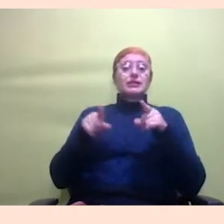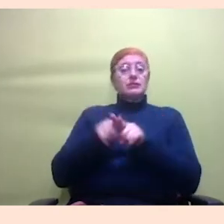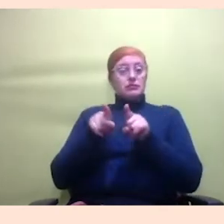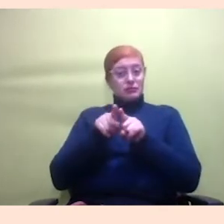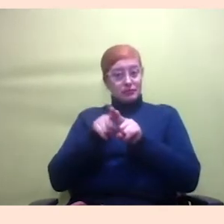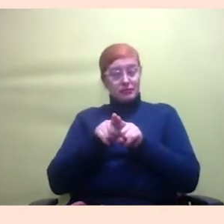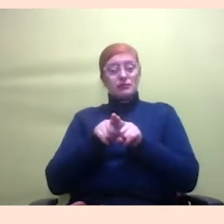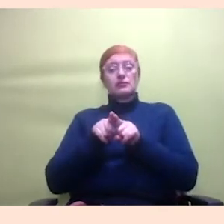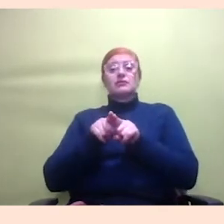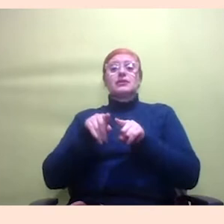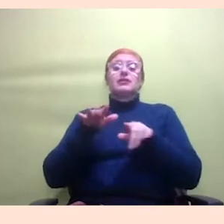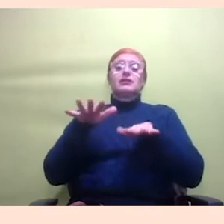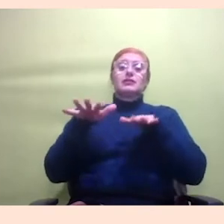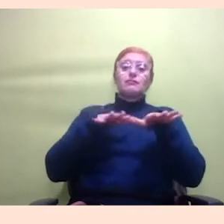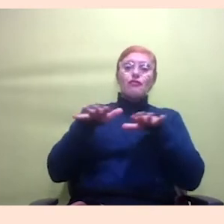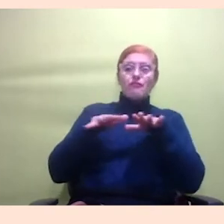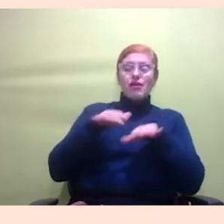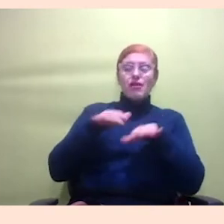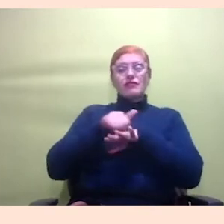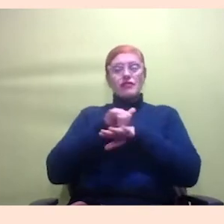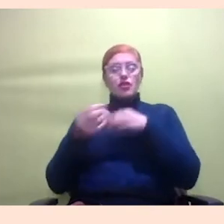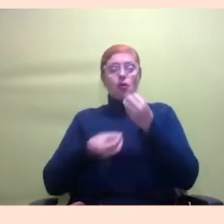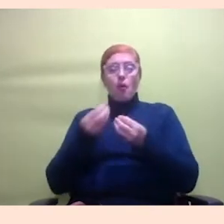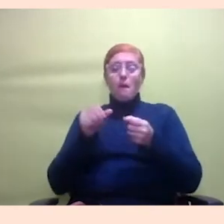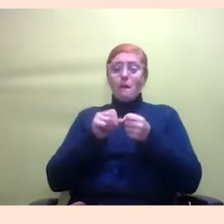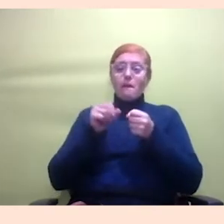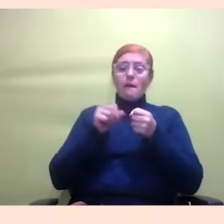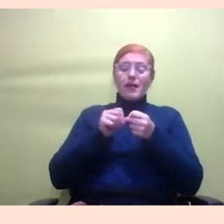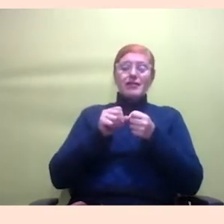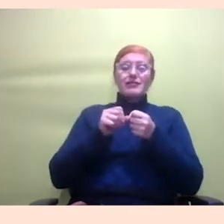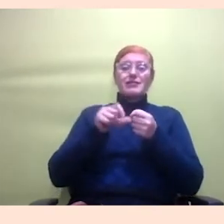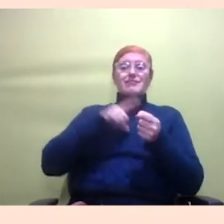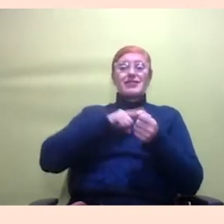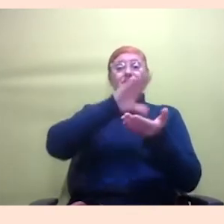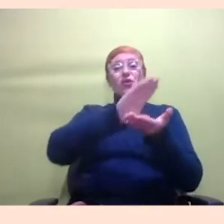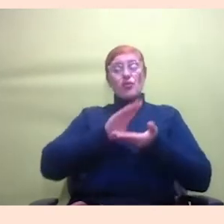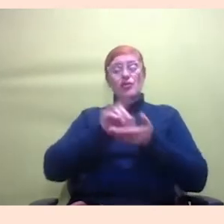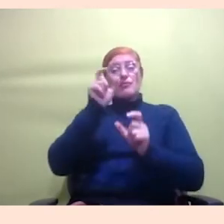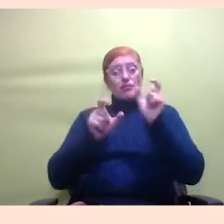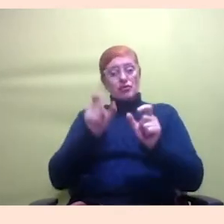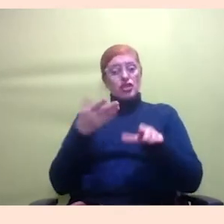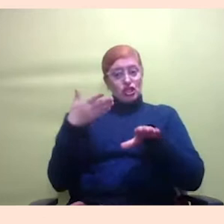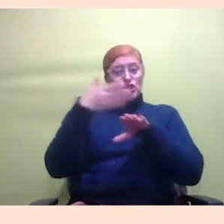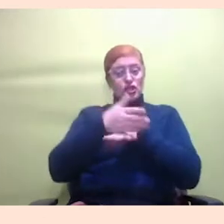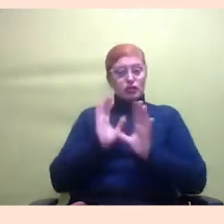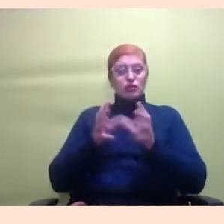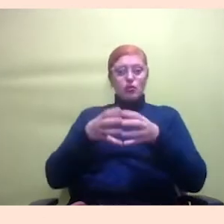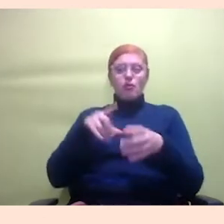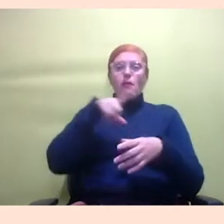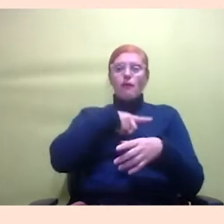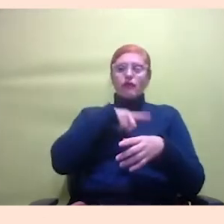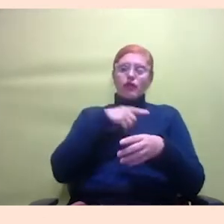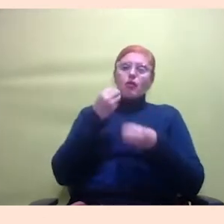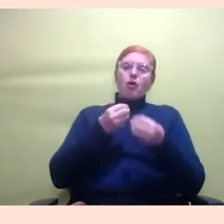estudando mas também como a gente faz para levantar o recurso para que as pessoas que chegam na gente tenham como continuar